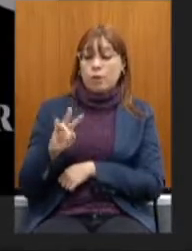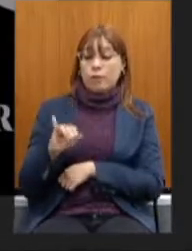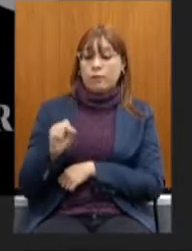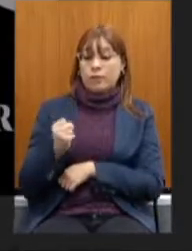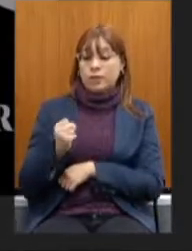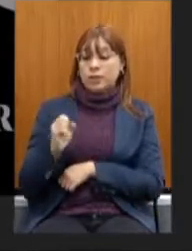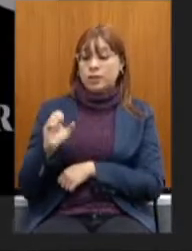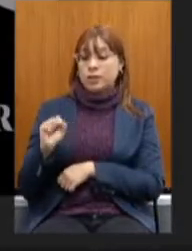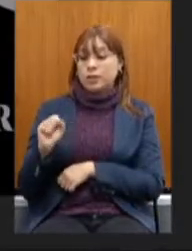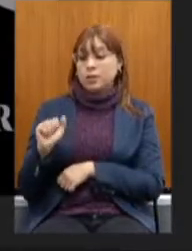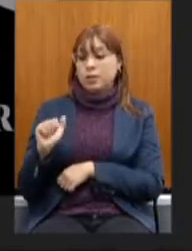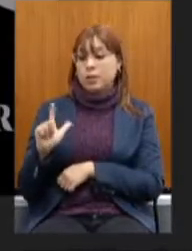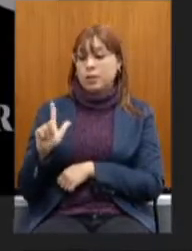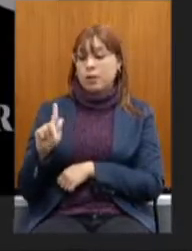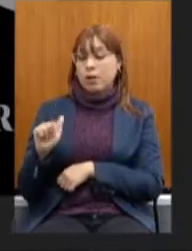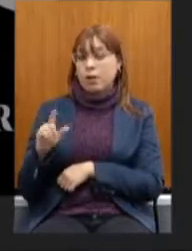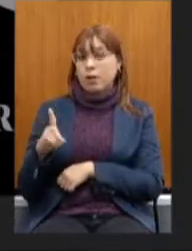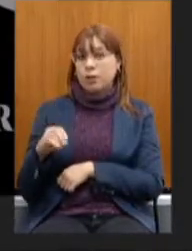cultura. Pode passar para mim?